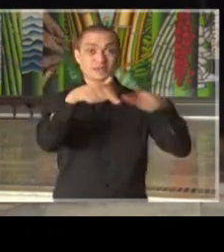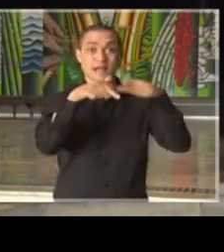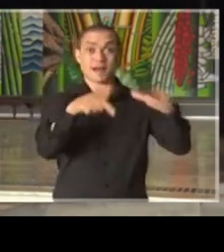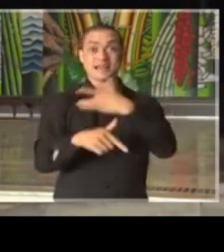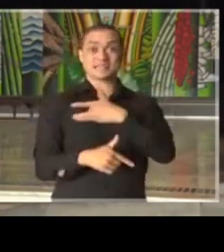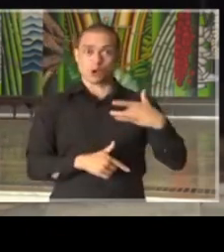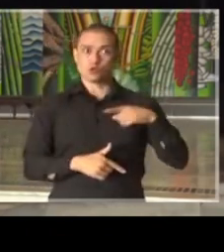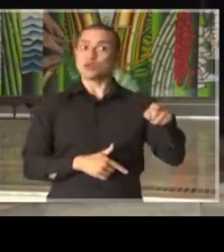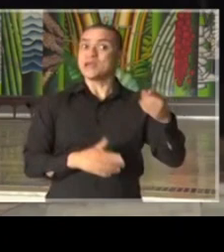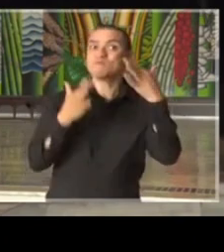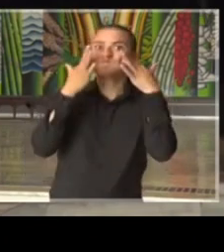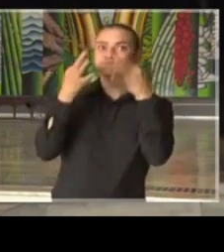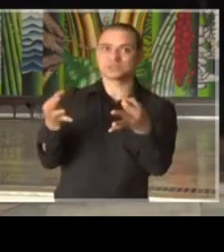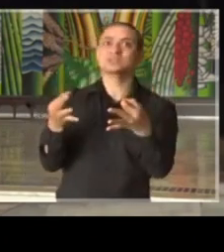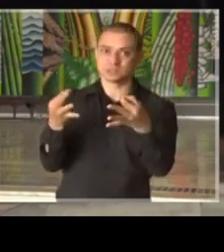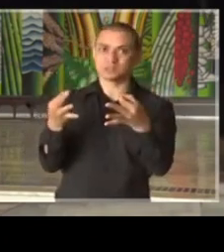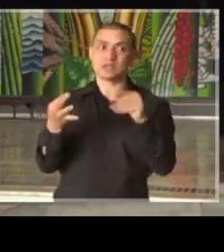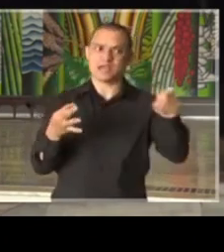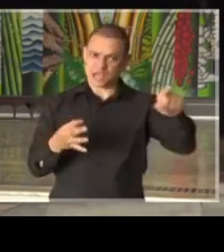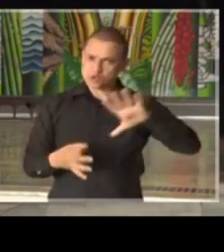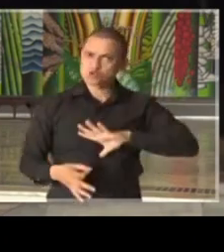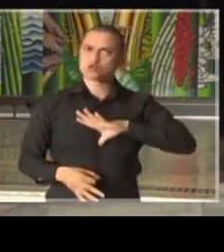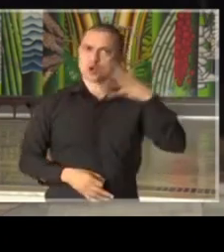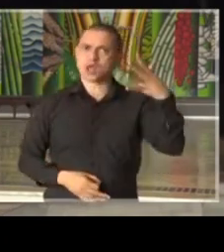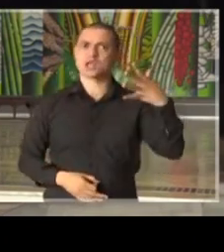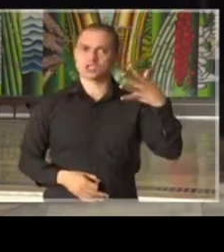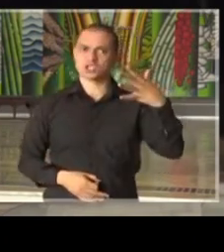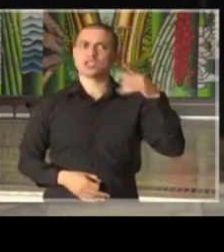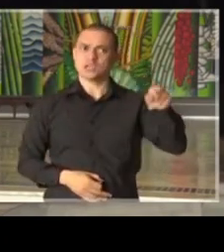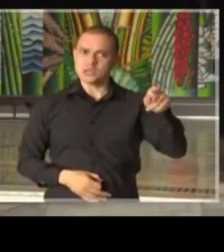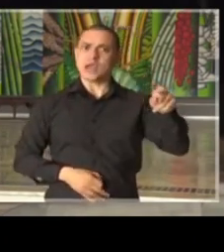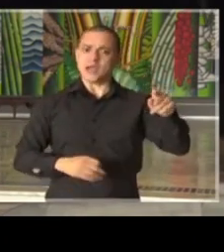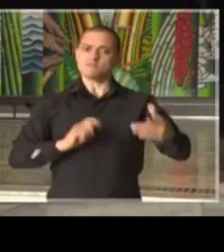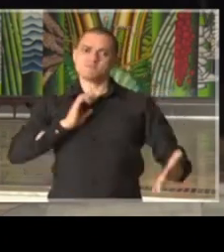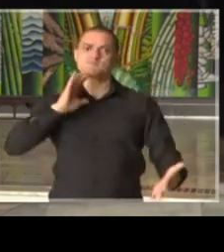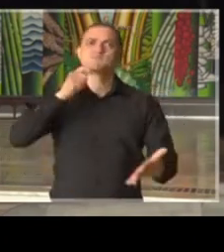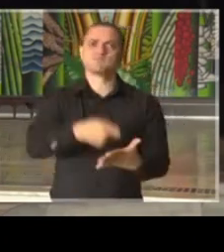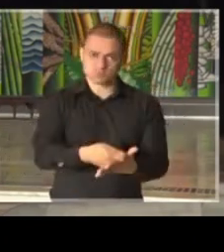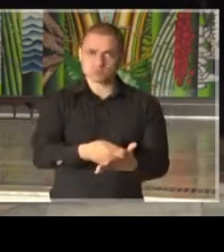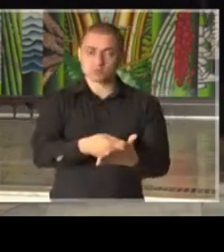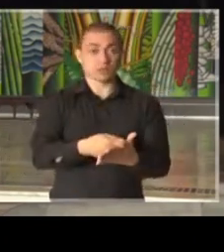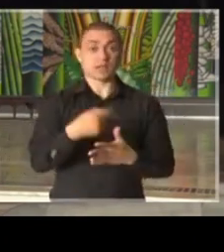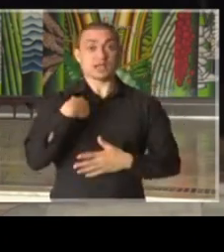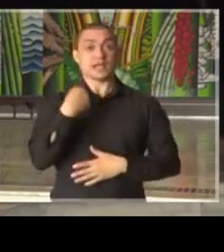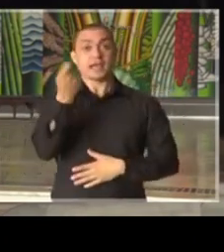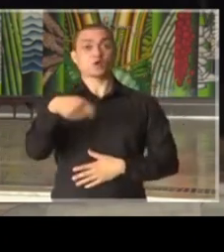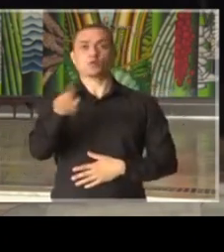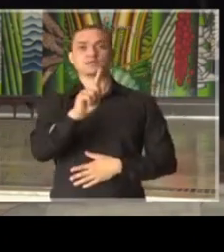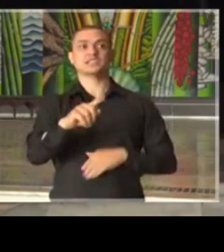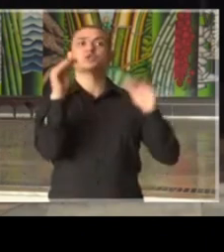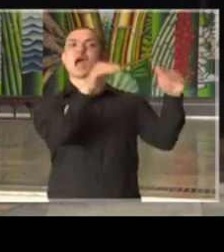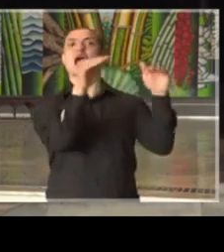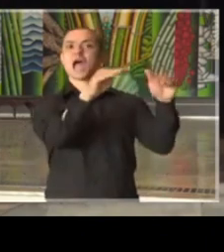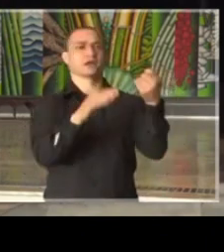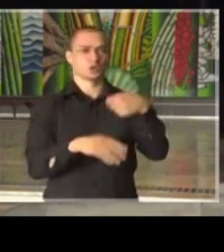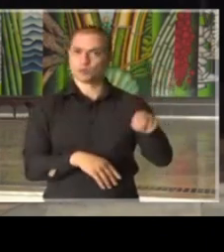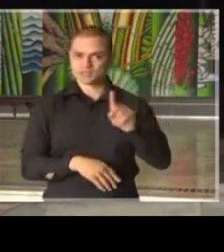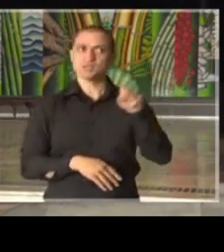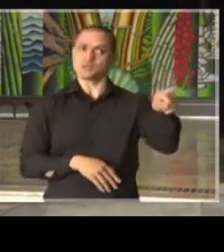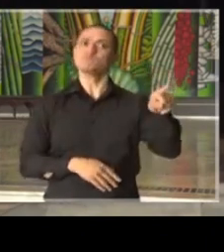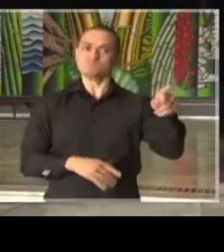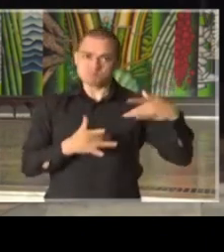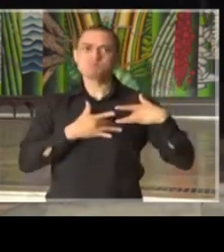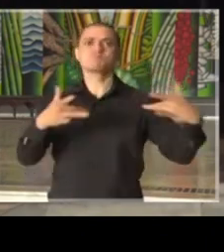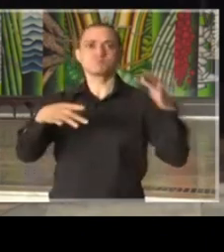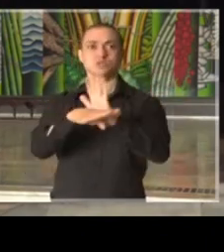atentas, são corajosas, são destimidas e eu não preciso conclamá-las, porque elas estão na